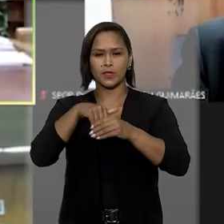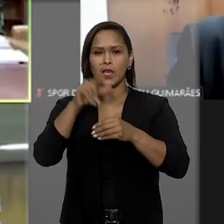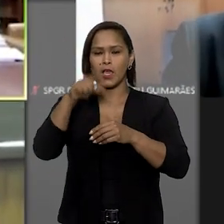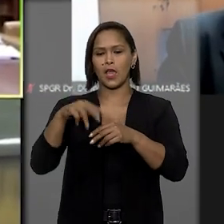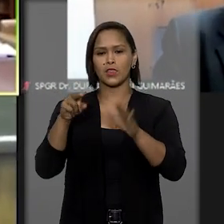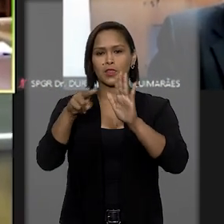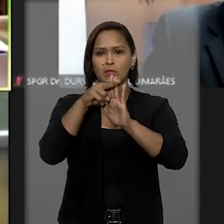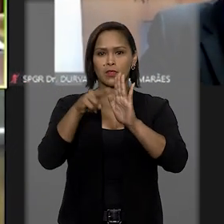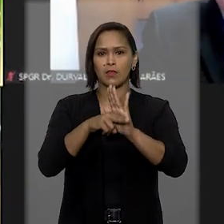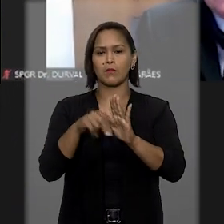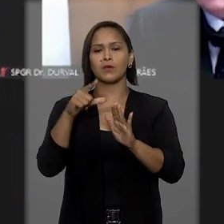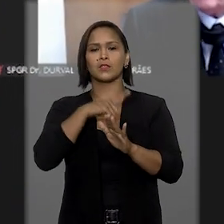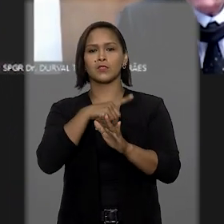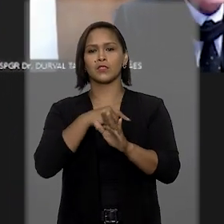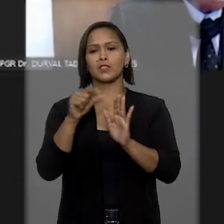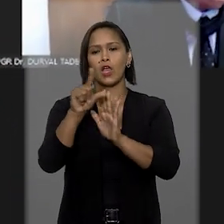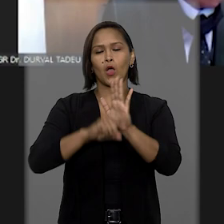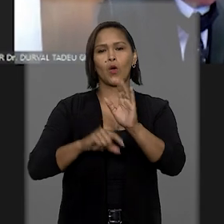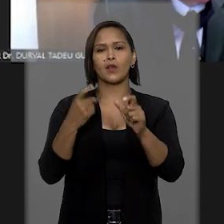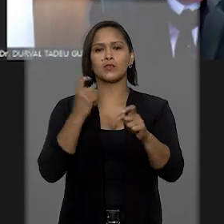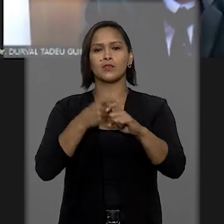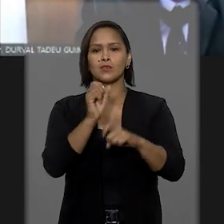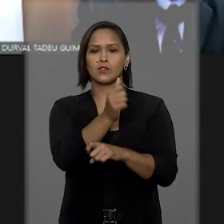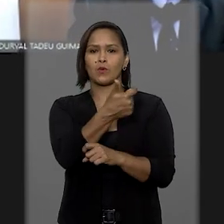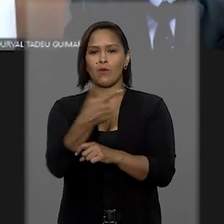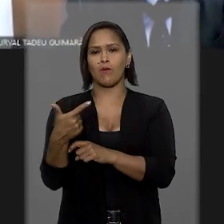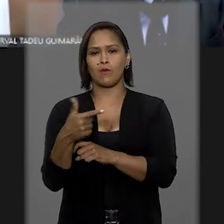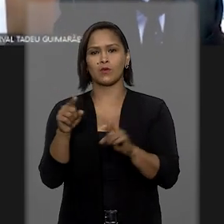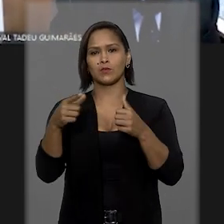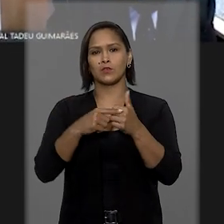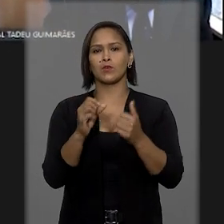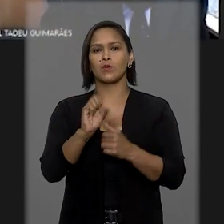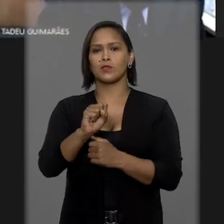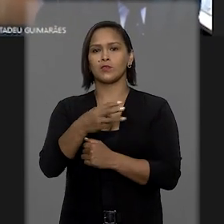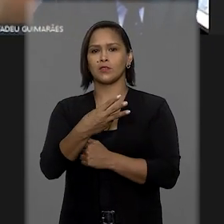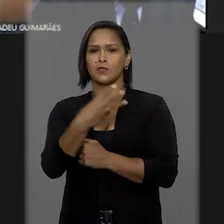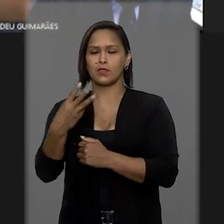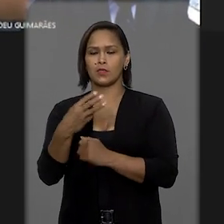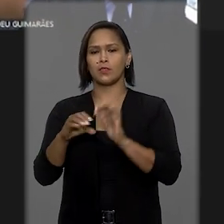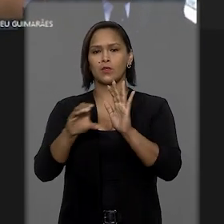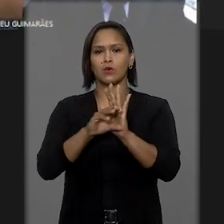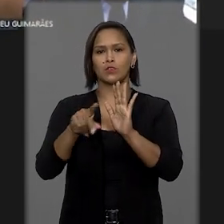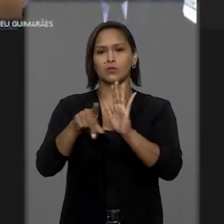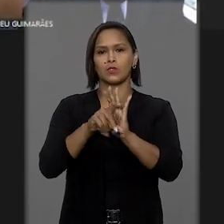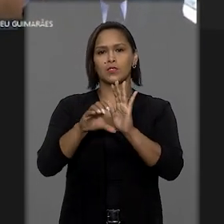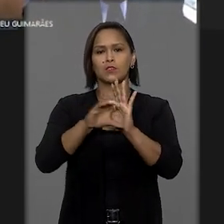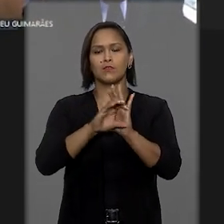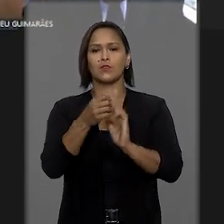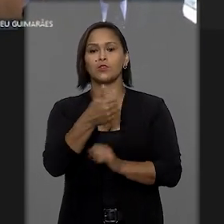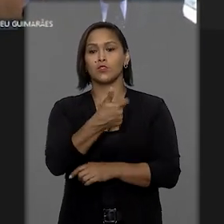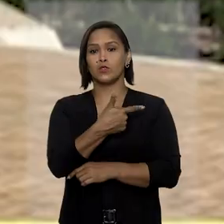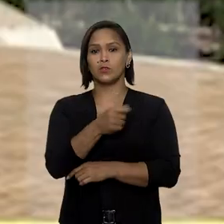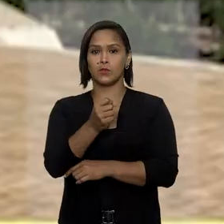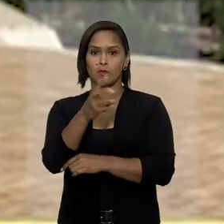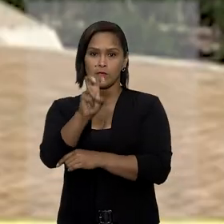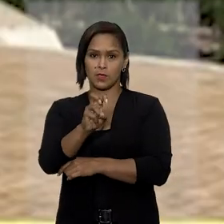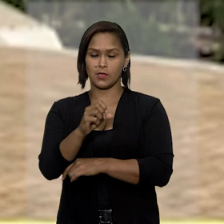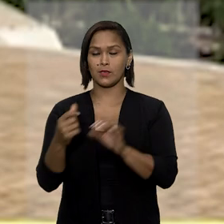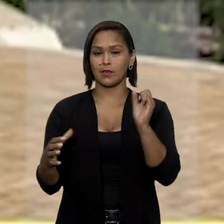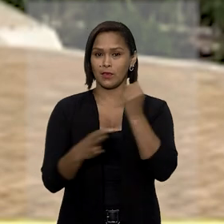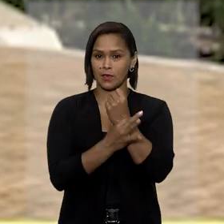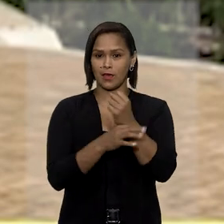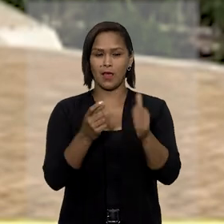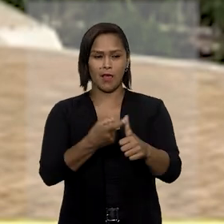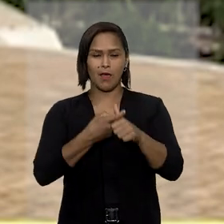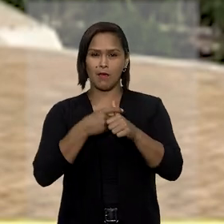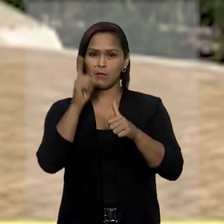disposição normativa contida no inciso 11 do artigo 833 do Código de Processo Civil de 2015, que garante